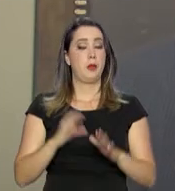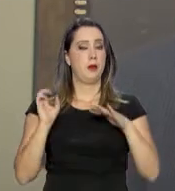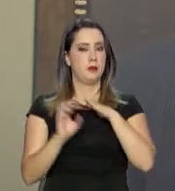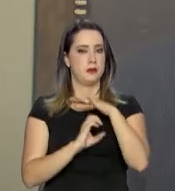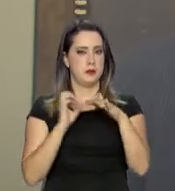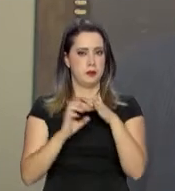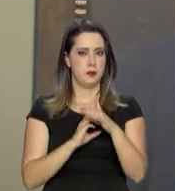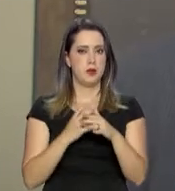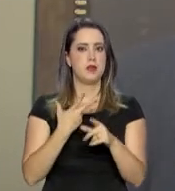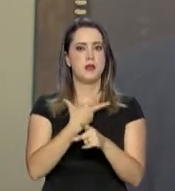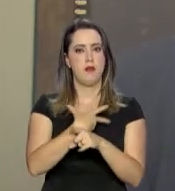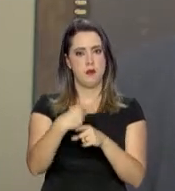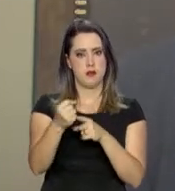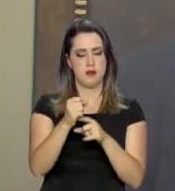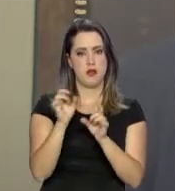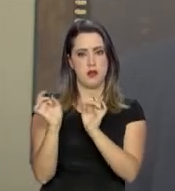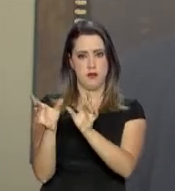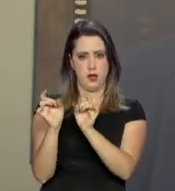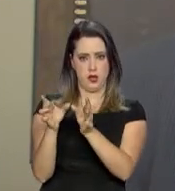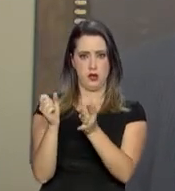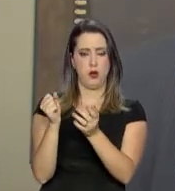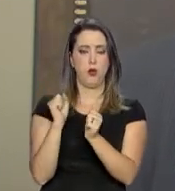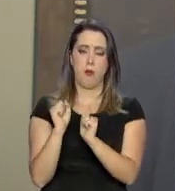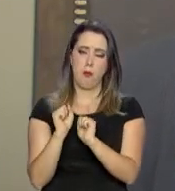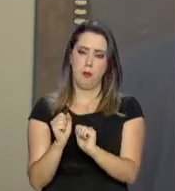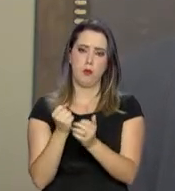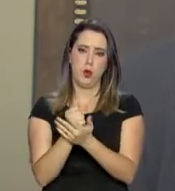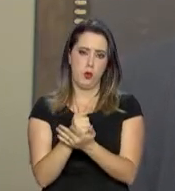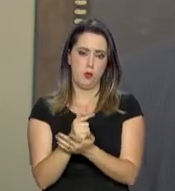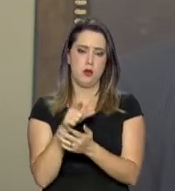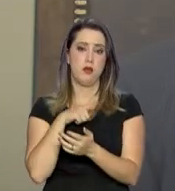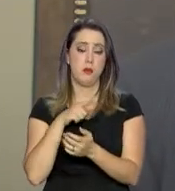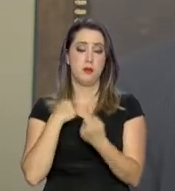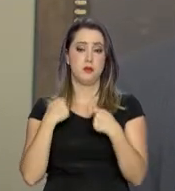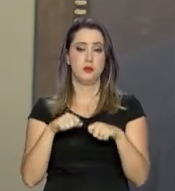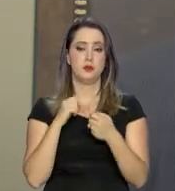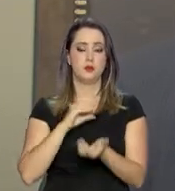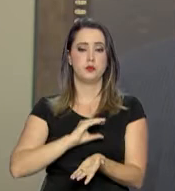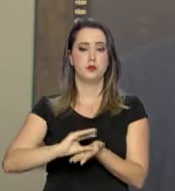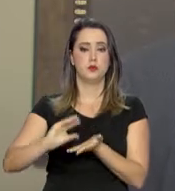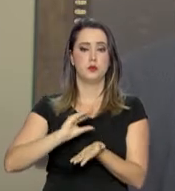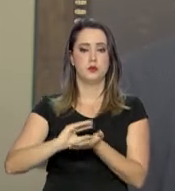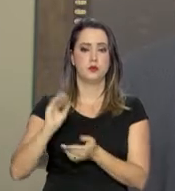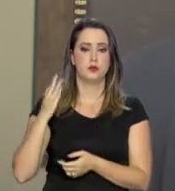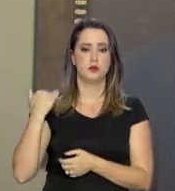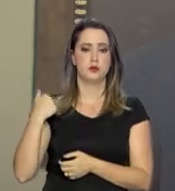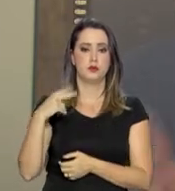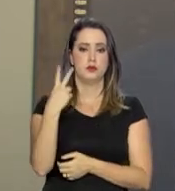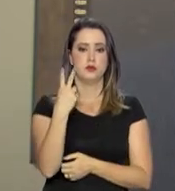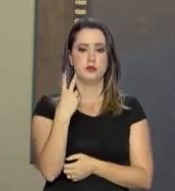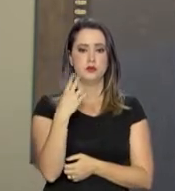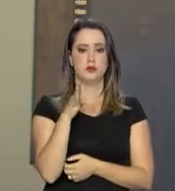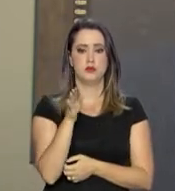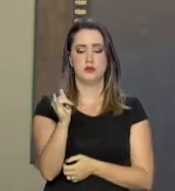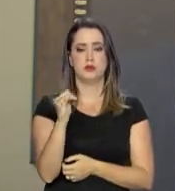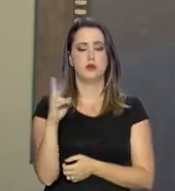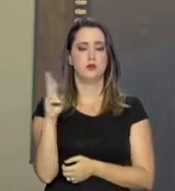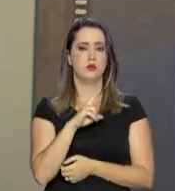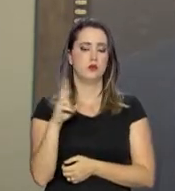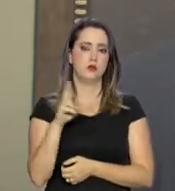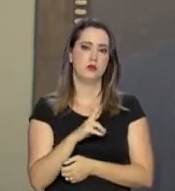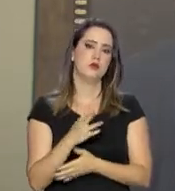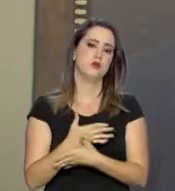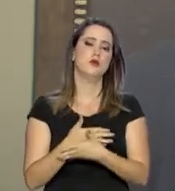ganharem, elas tenham a obrigação de fazer investimentos de mais de R 2 bilhões no conjunto dela